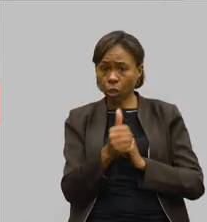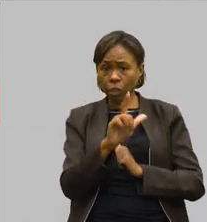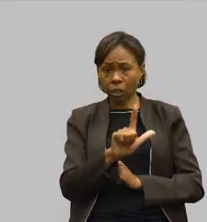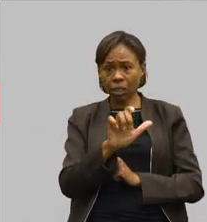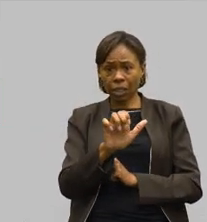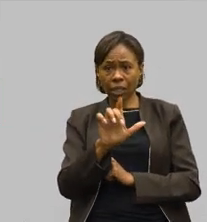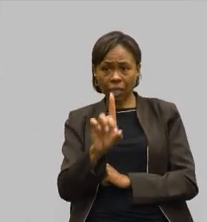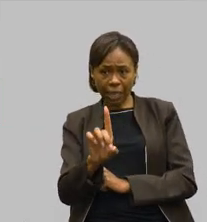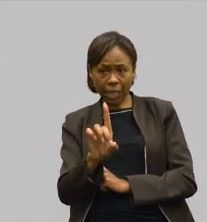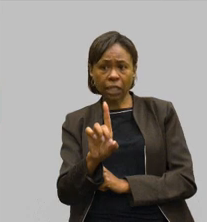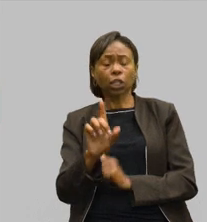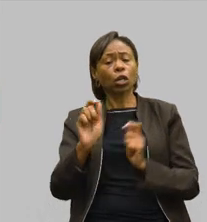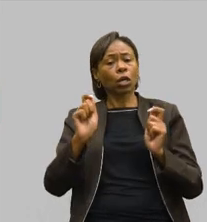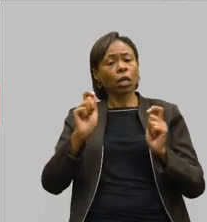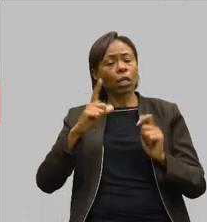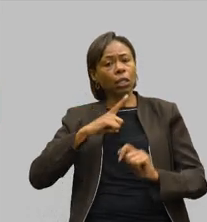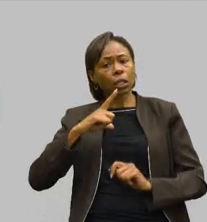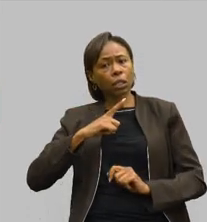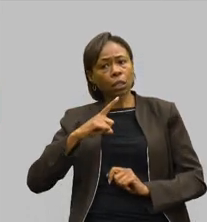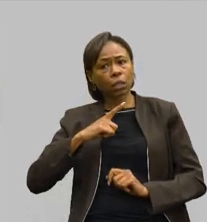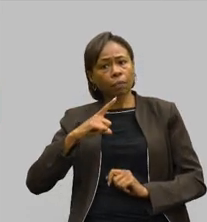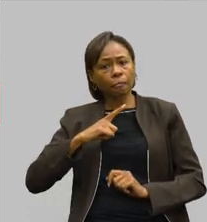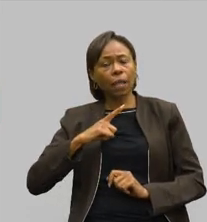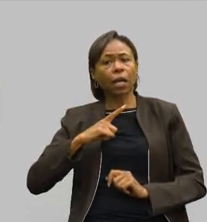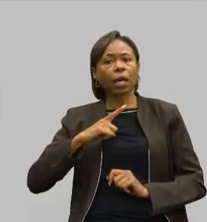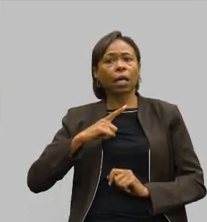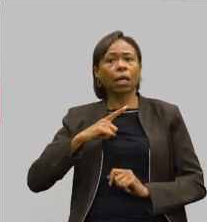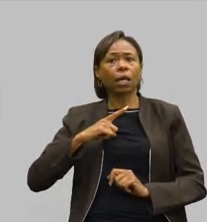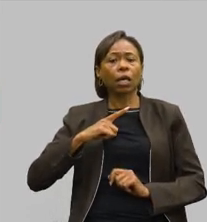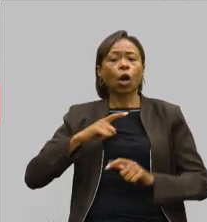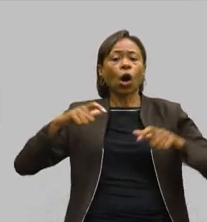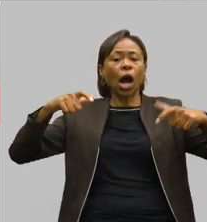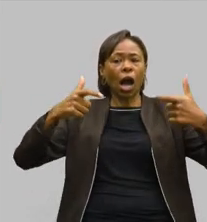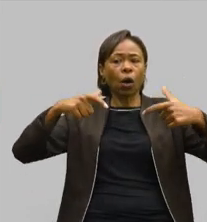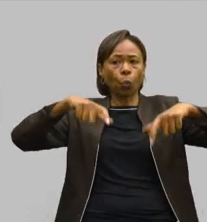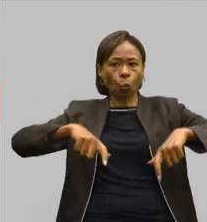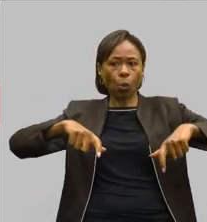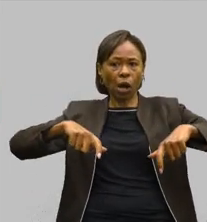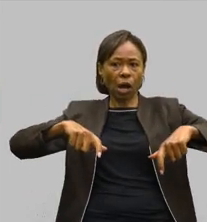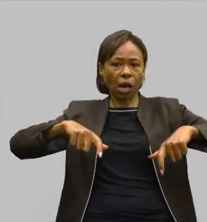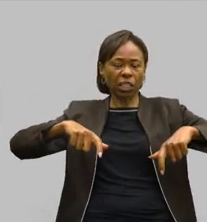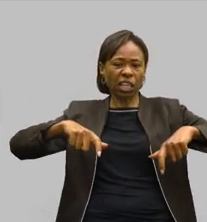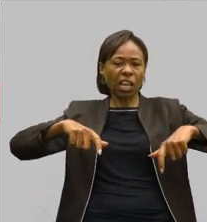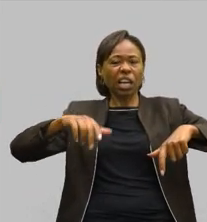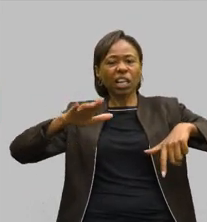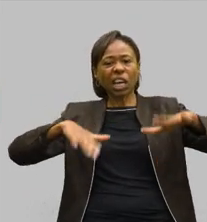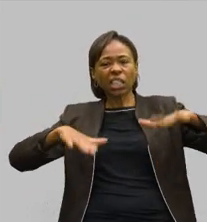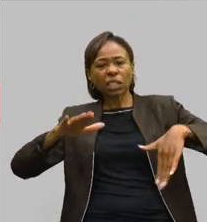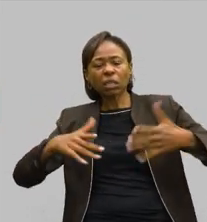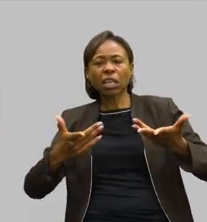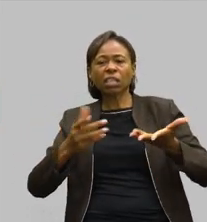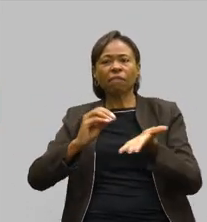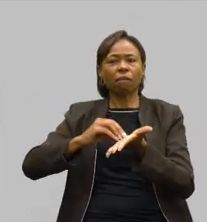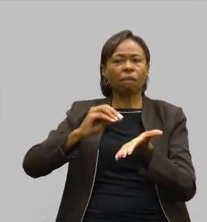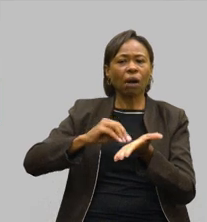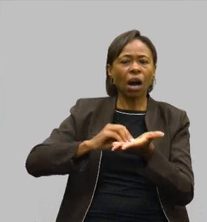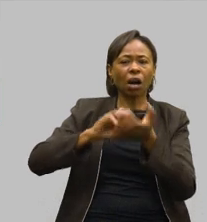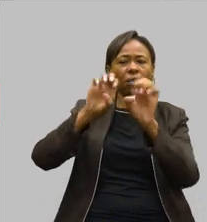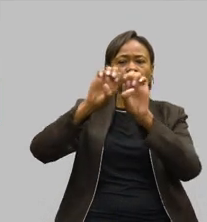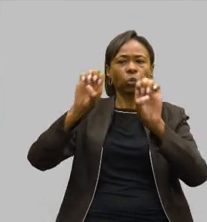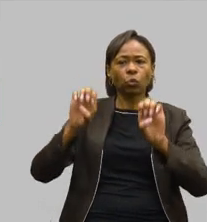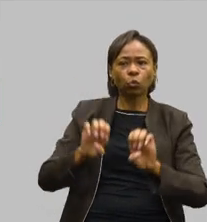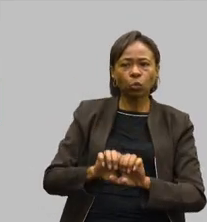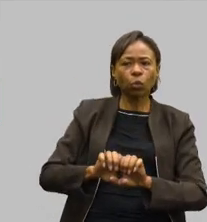aquelas quadras que estão ali, muitas vezes, faltando uma estrutura,